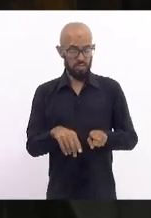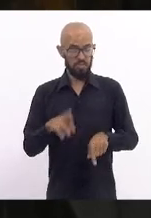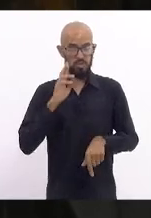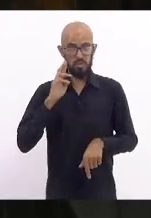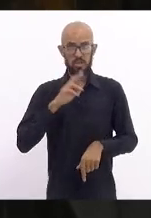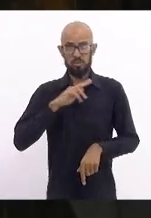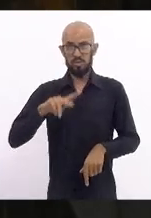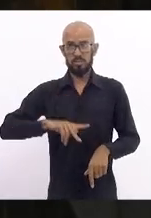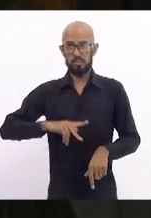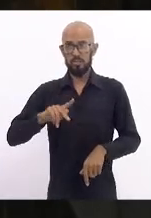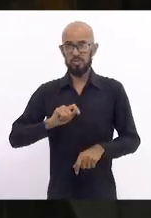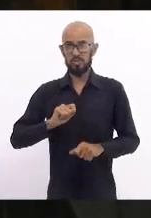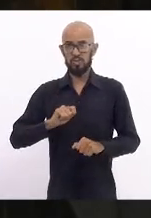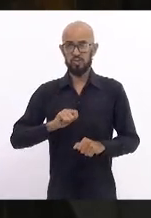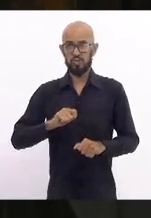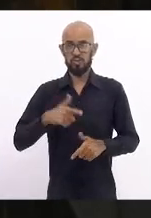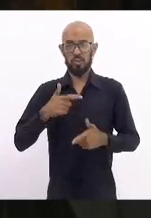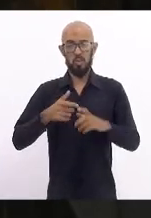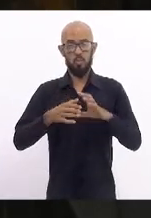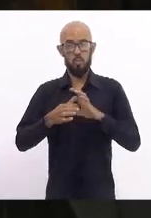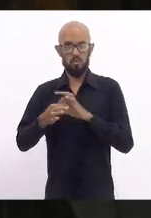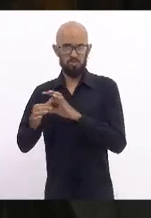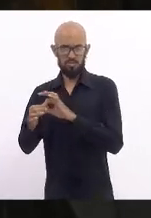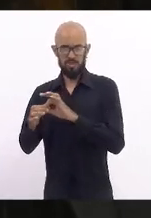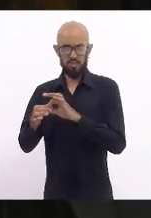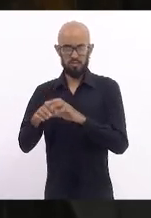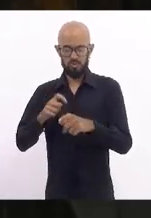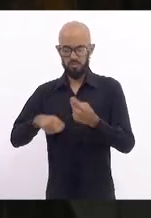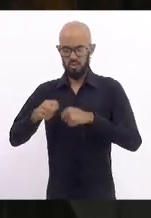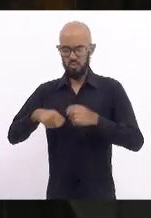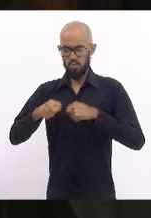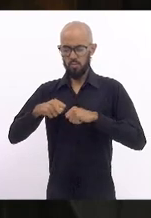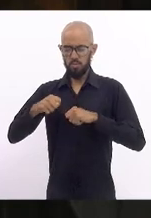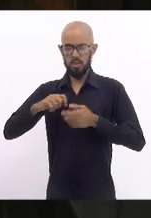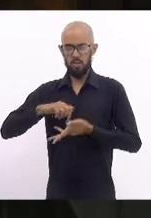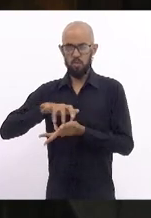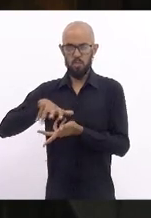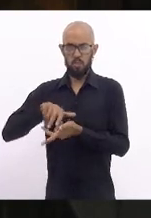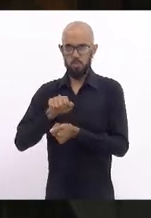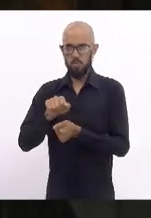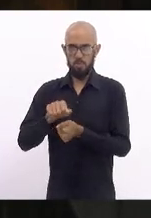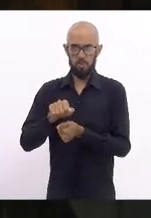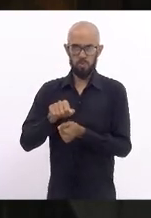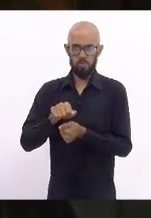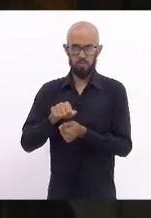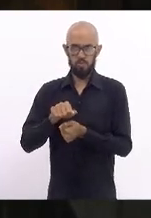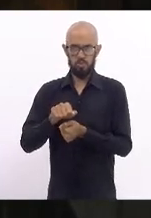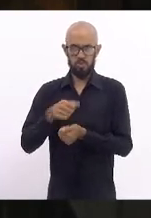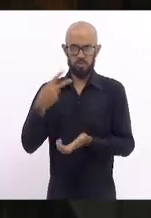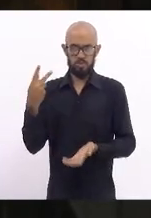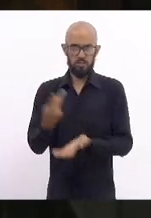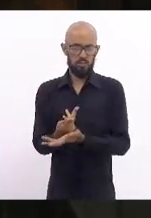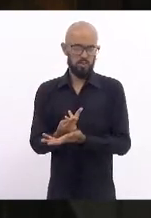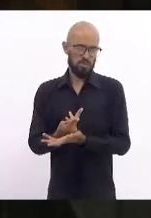as condições da economia mundial ficam